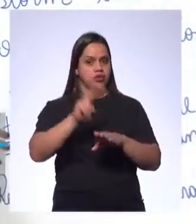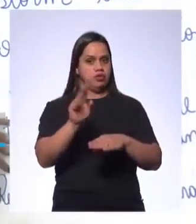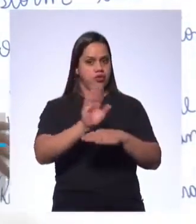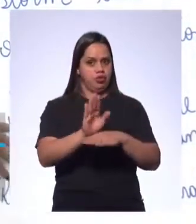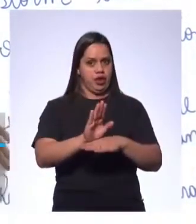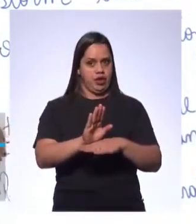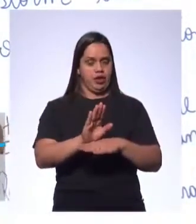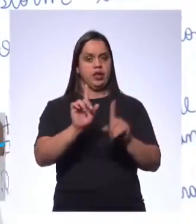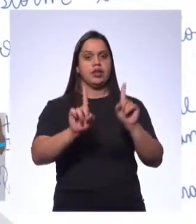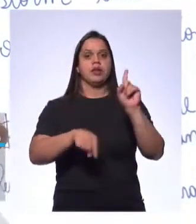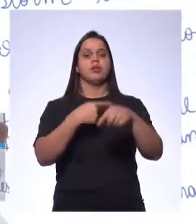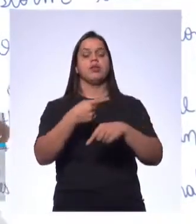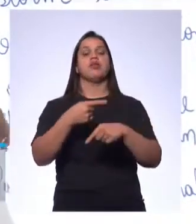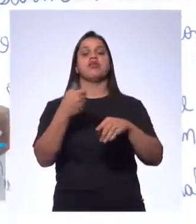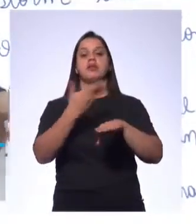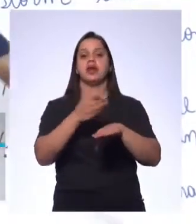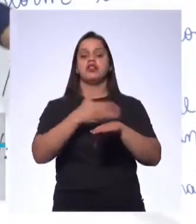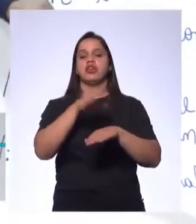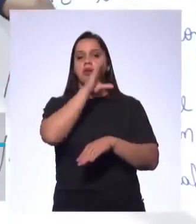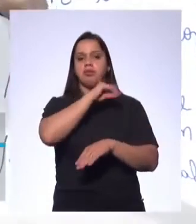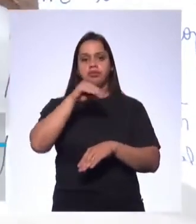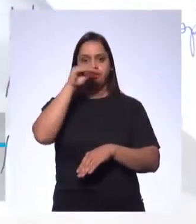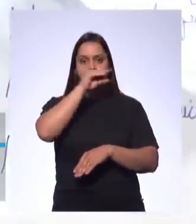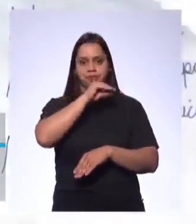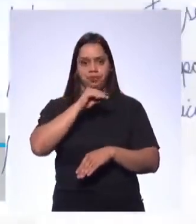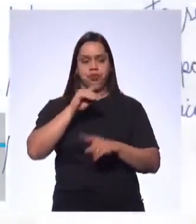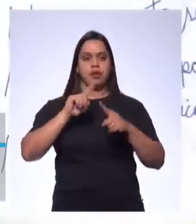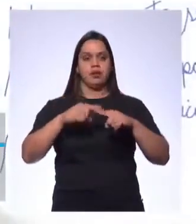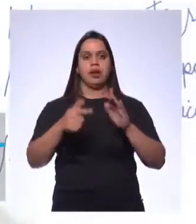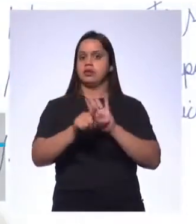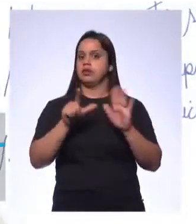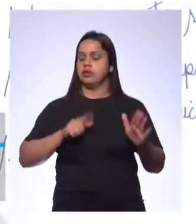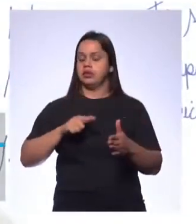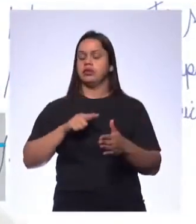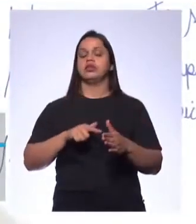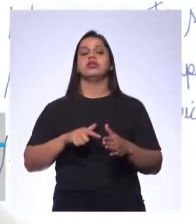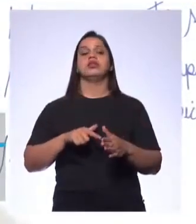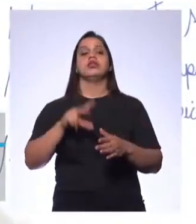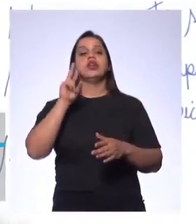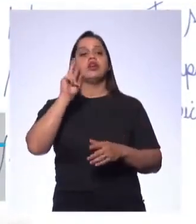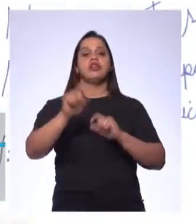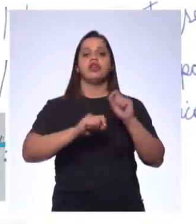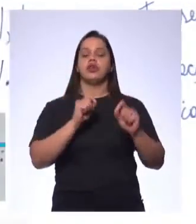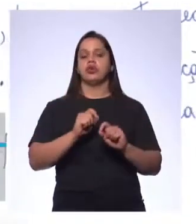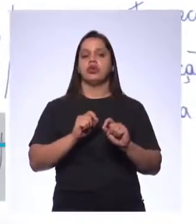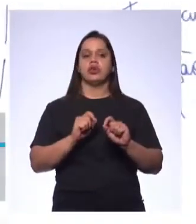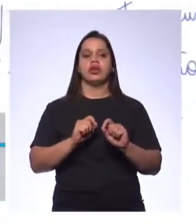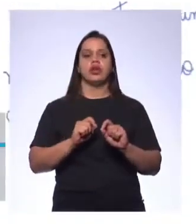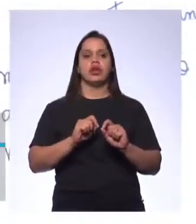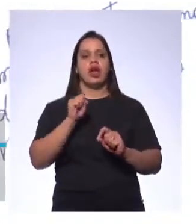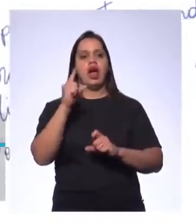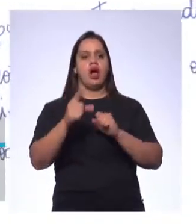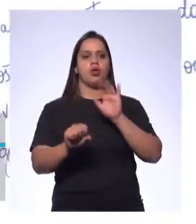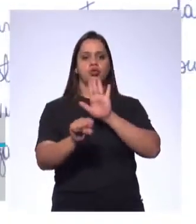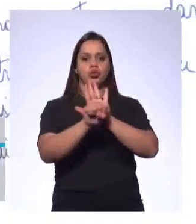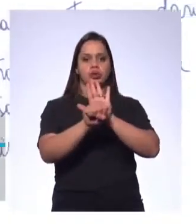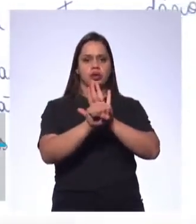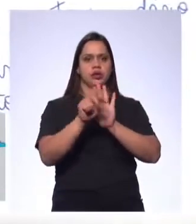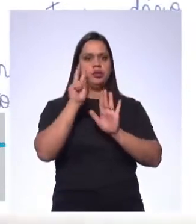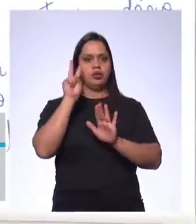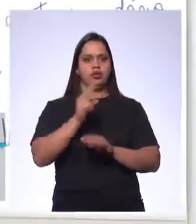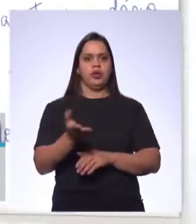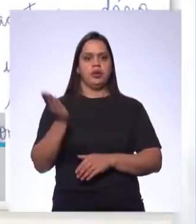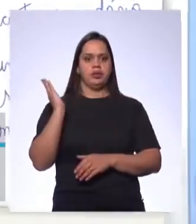praticarem oralidade. Só que antes do vídeo, você vai ver uns símbolos assim, tá? Ele chama